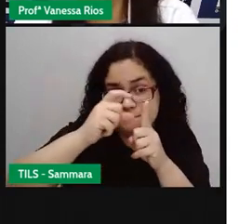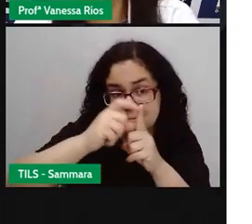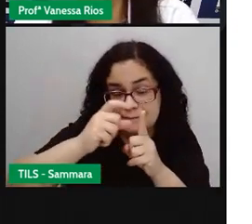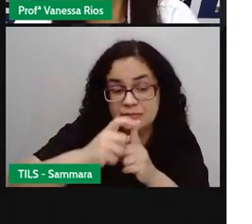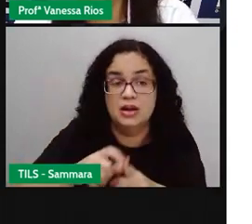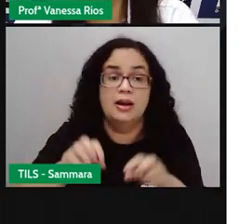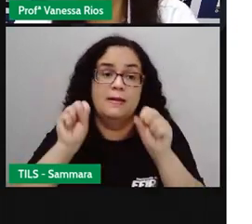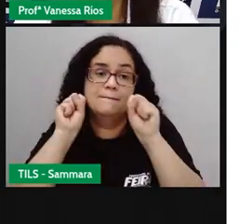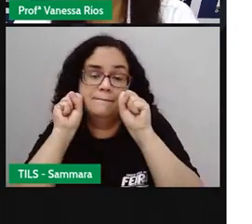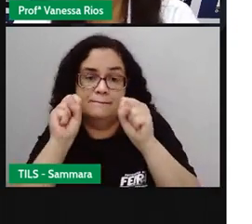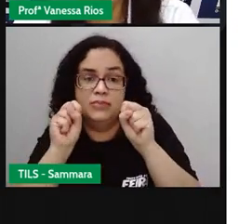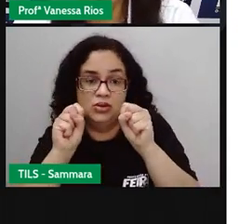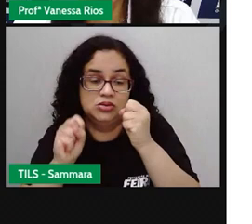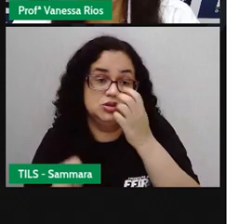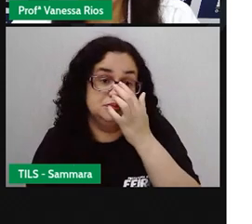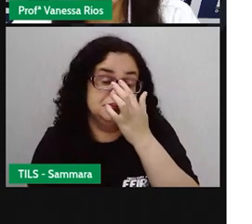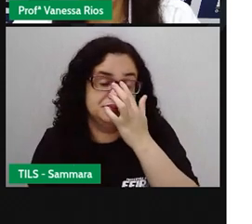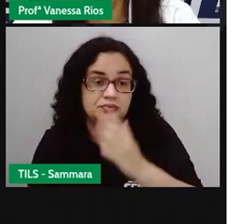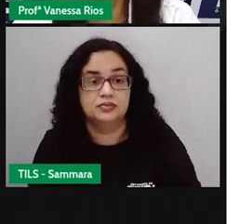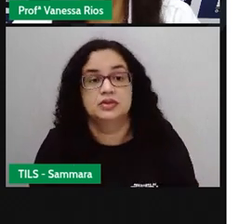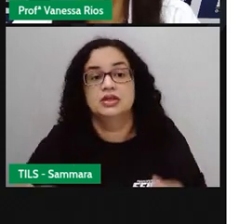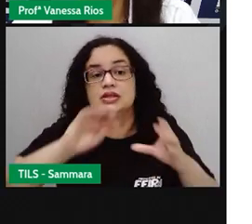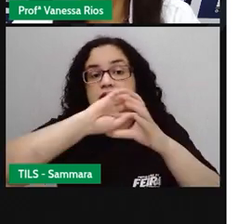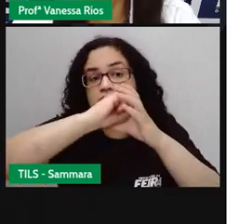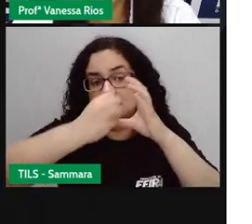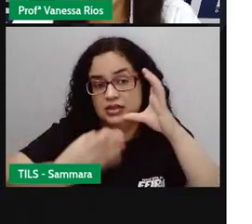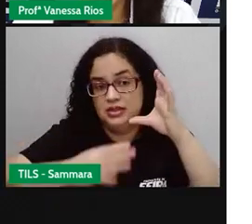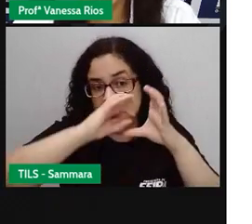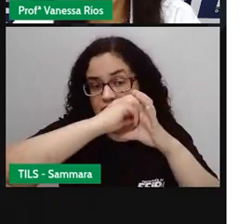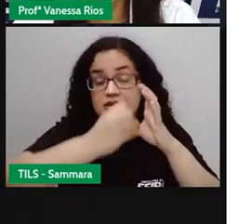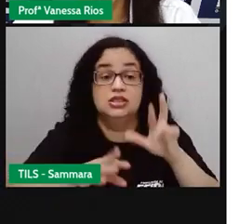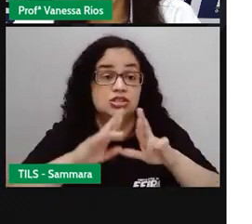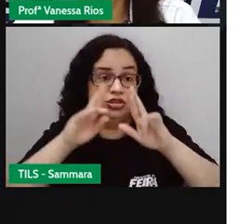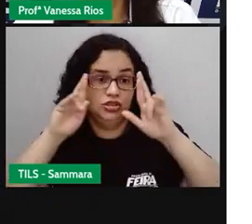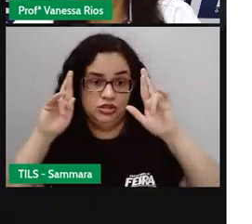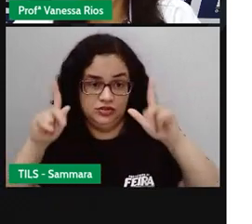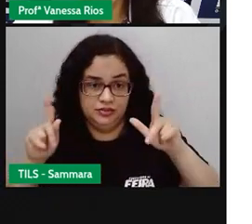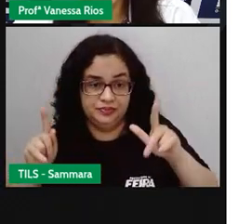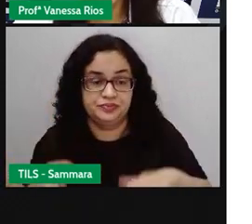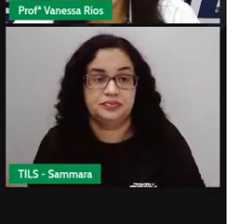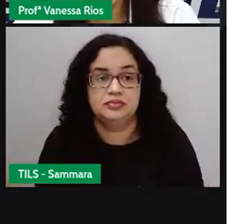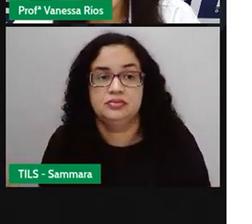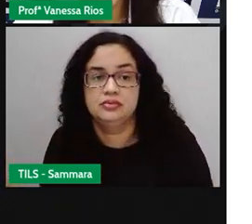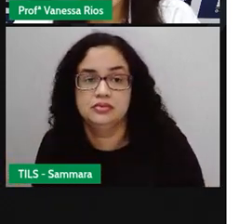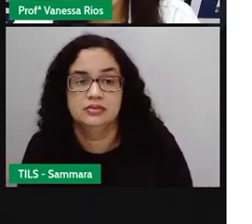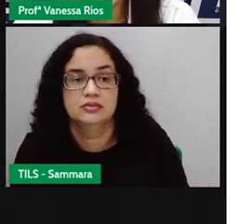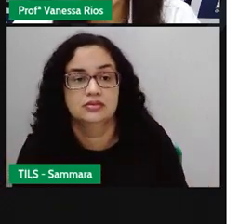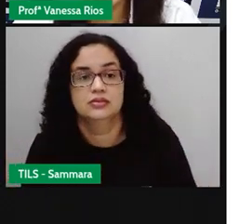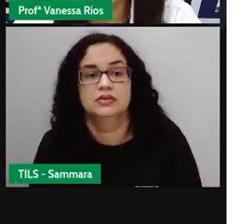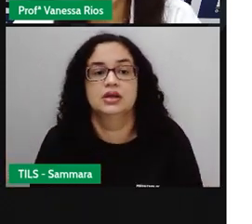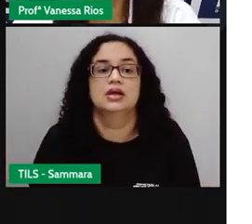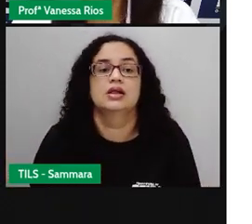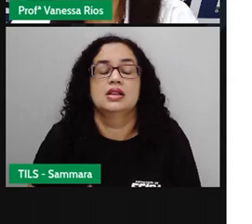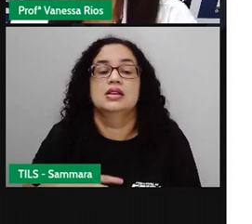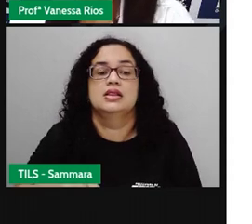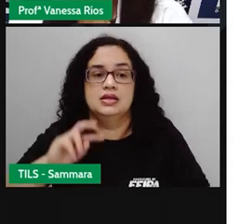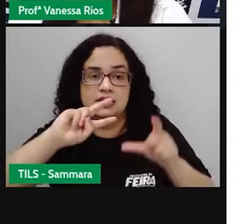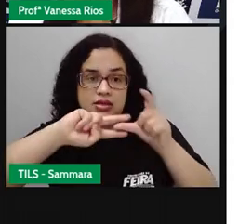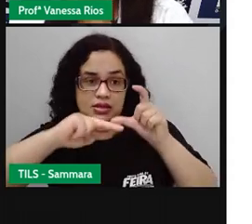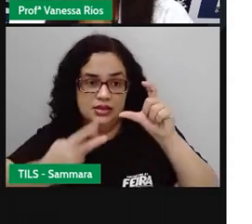palavras possuem aí características diferentes e se caracterizam, se enquadram em